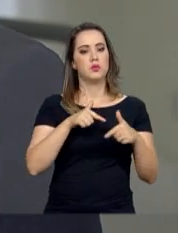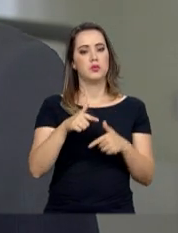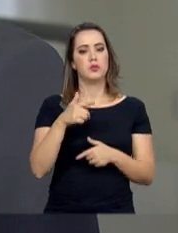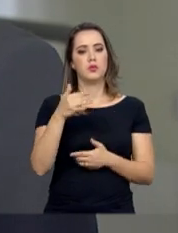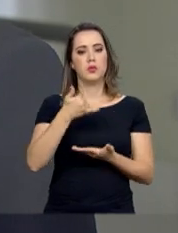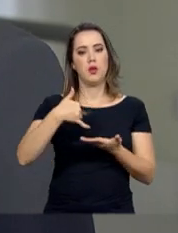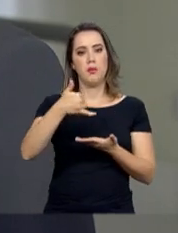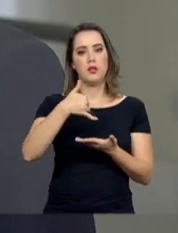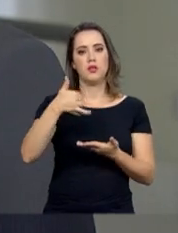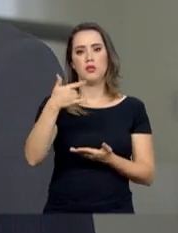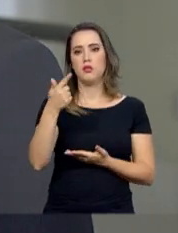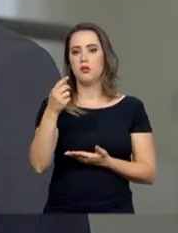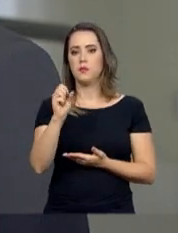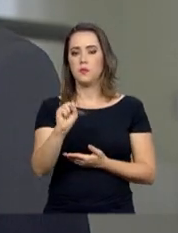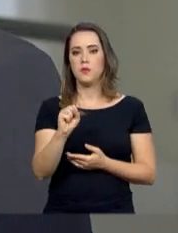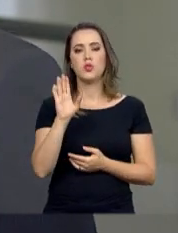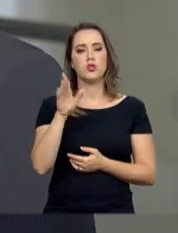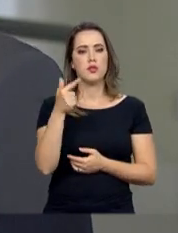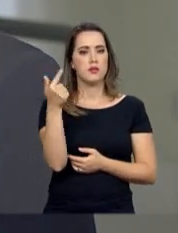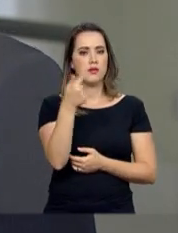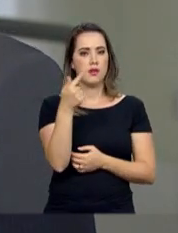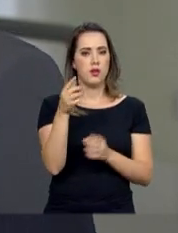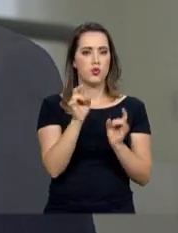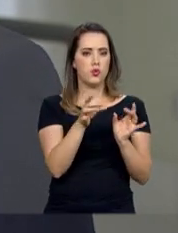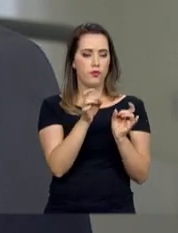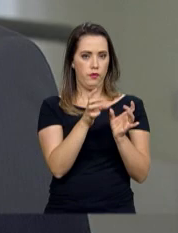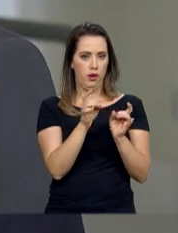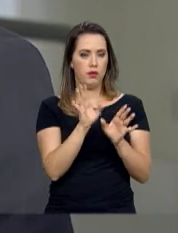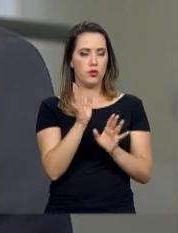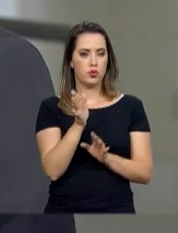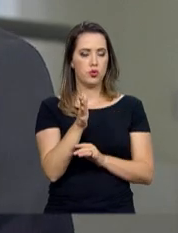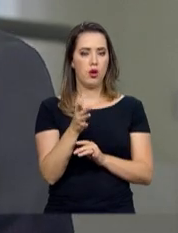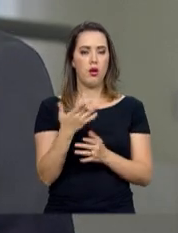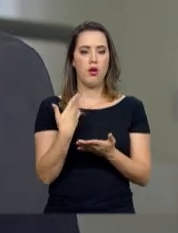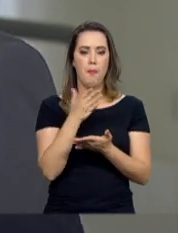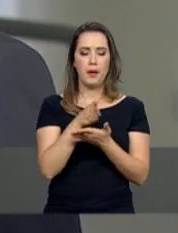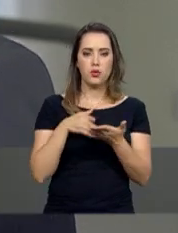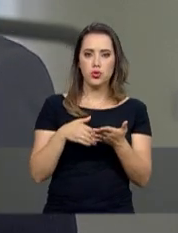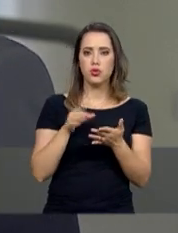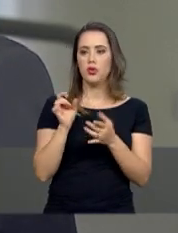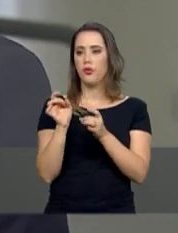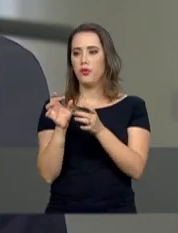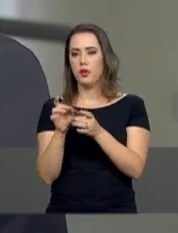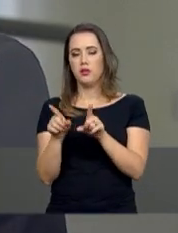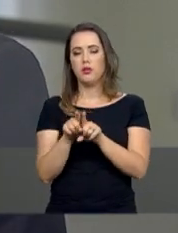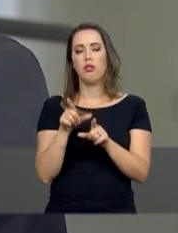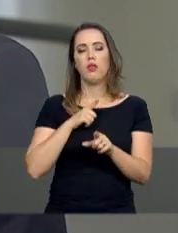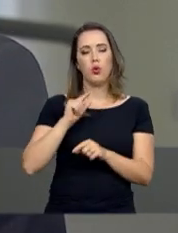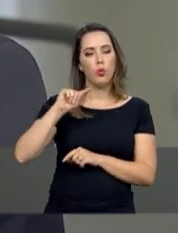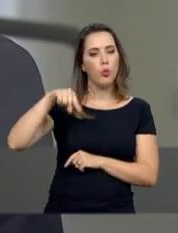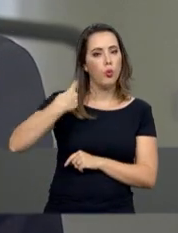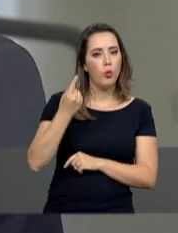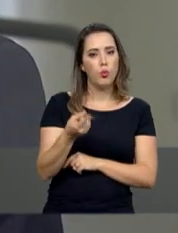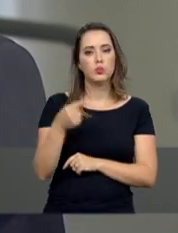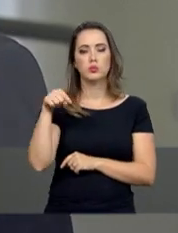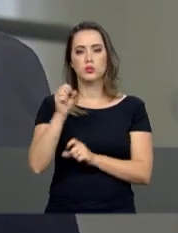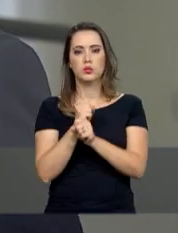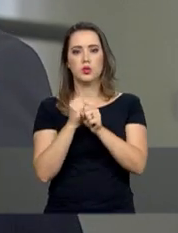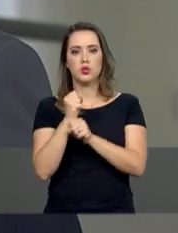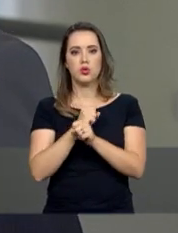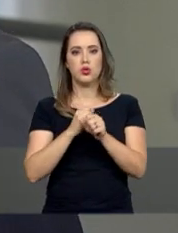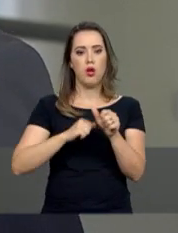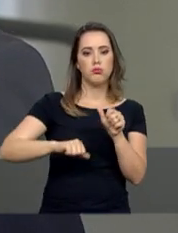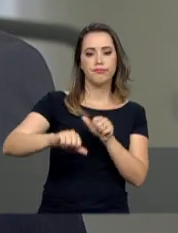sete leilões de óleo e gás, tanto no regime de concessão quanto no regime de partilha. Teremos mais um leilão ainda este ano.